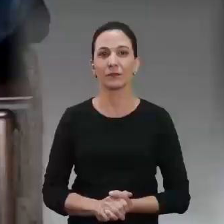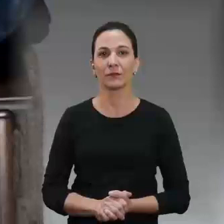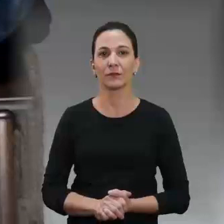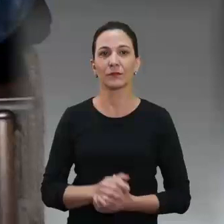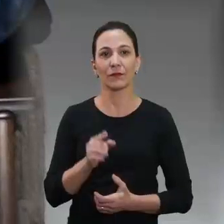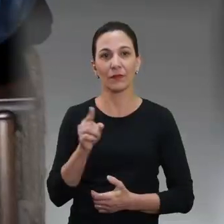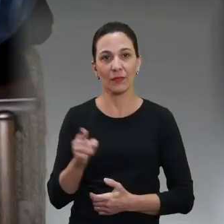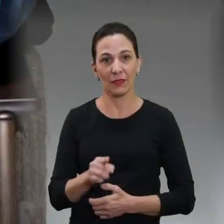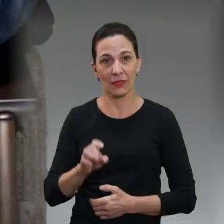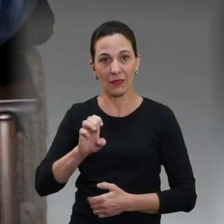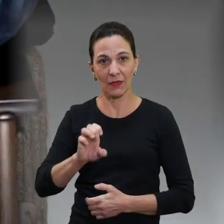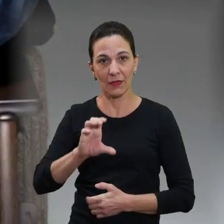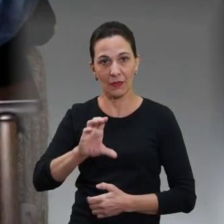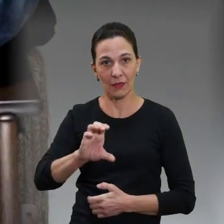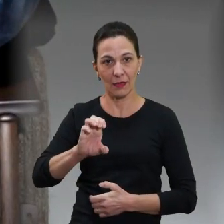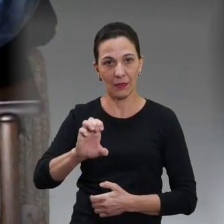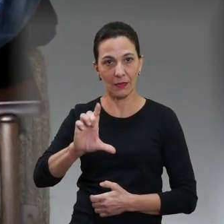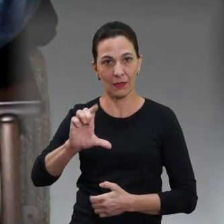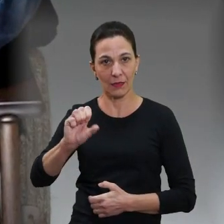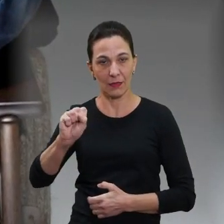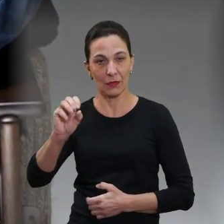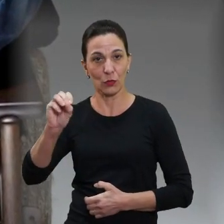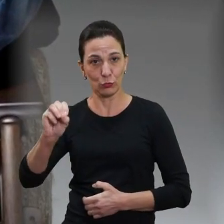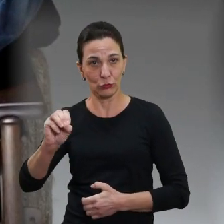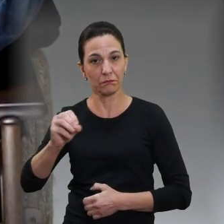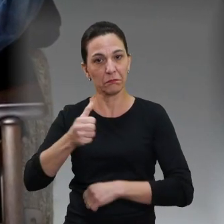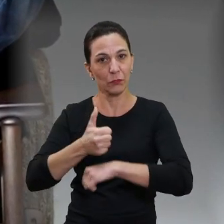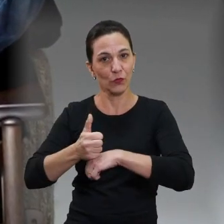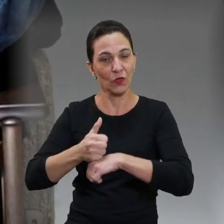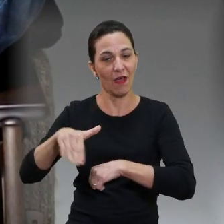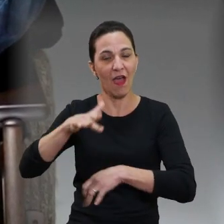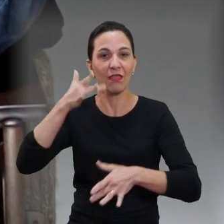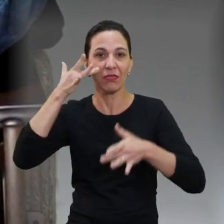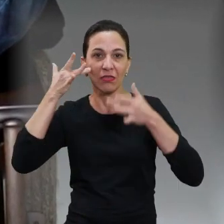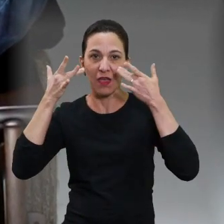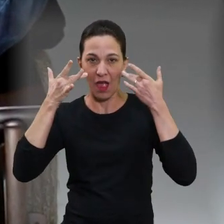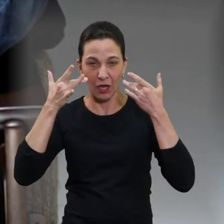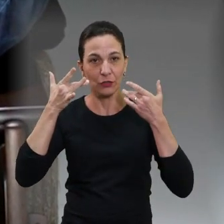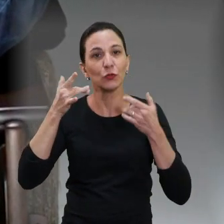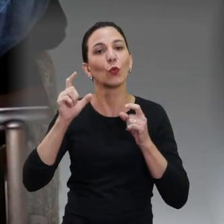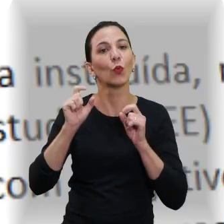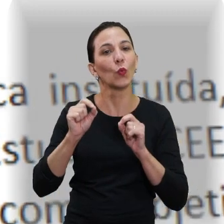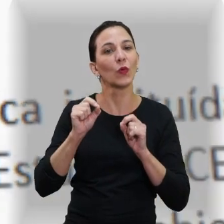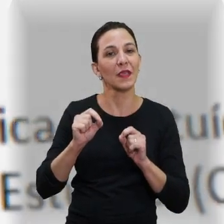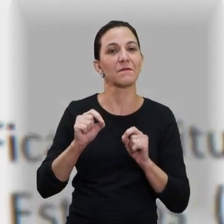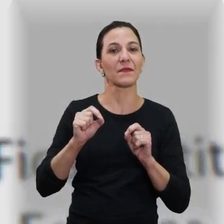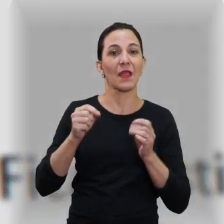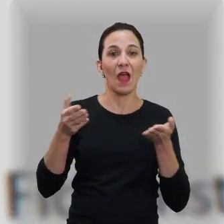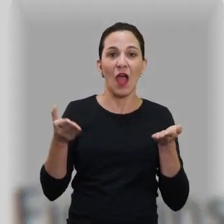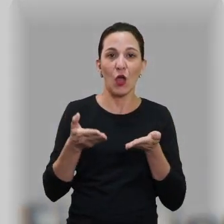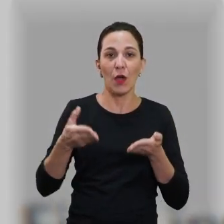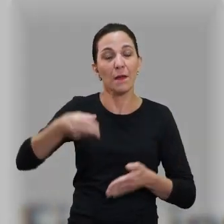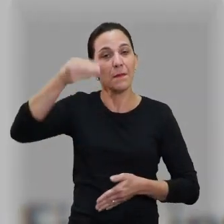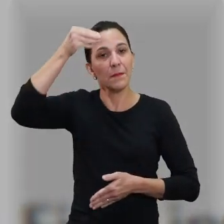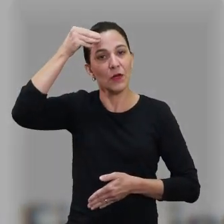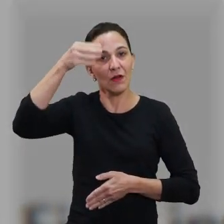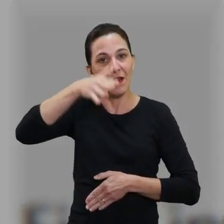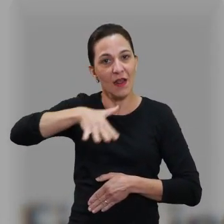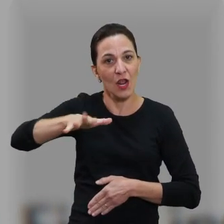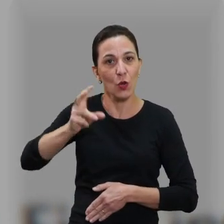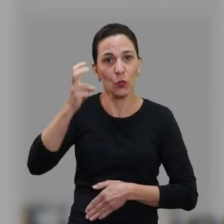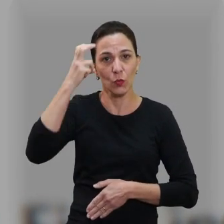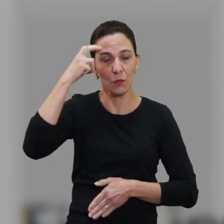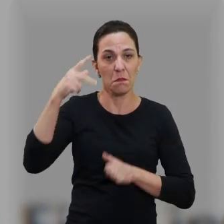O diretor, roteirista e teatrólogo José Celso Martinez Correia, o Zé Celso, será o patrono da cultura